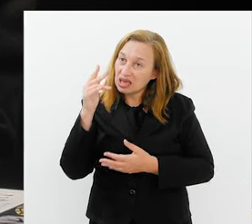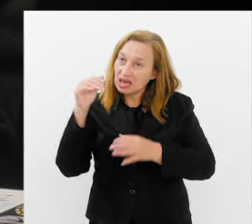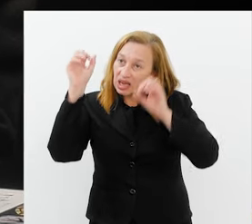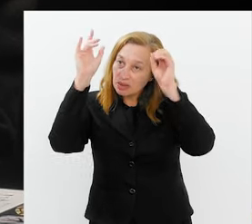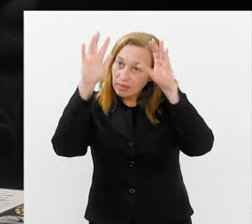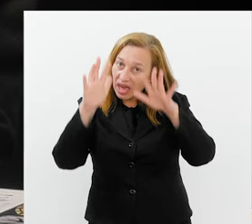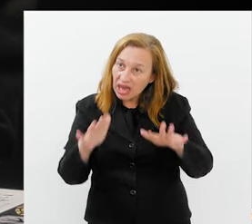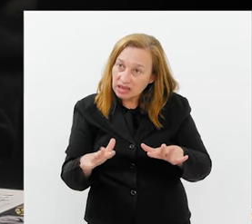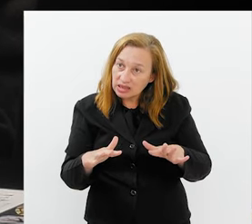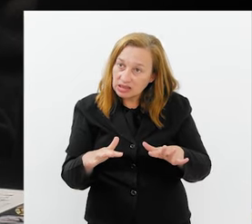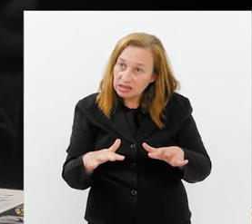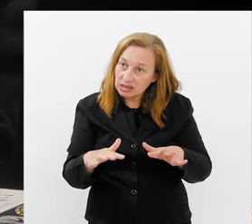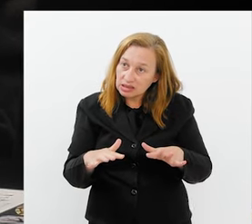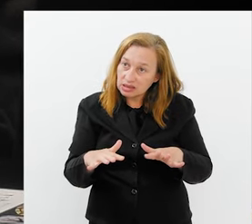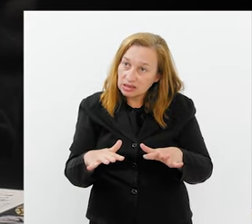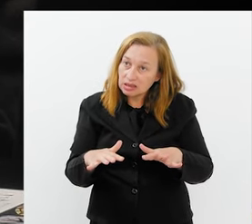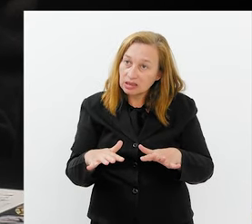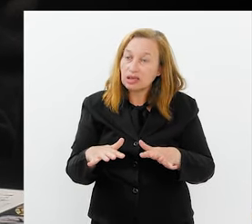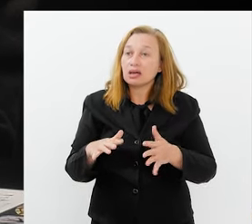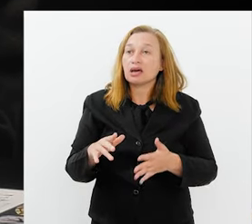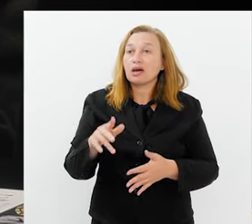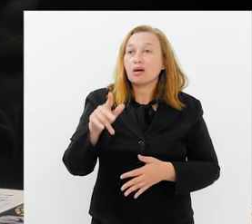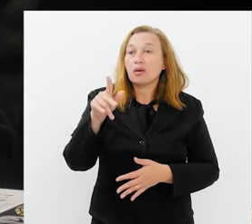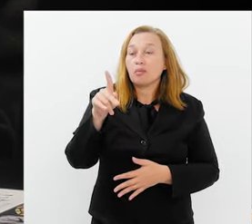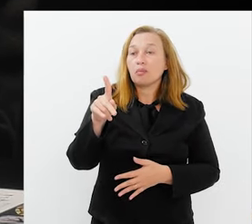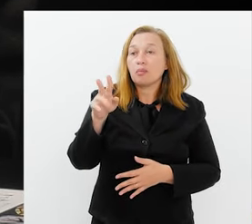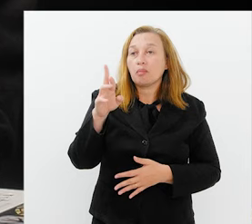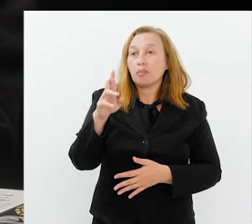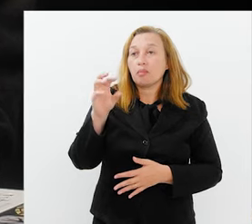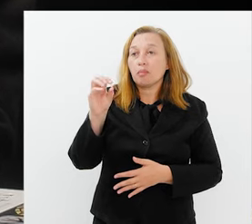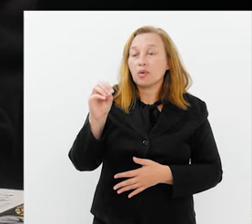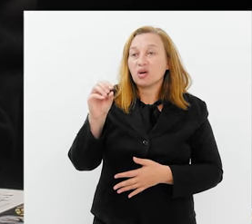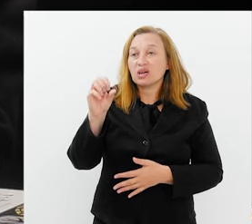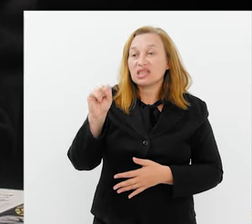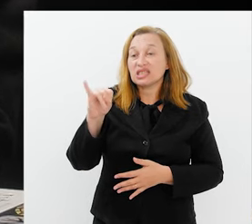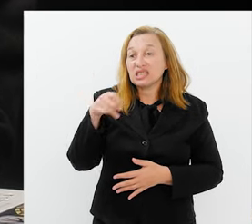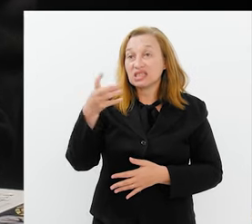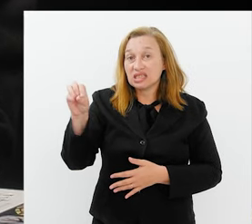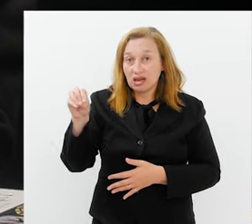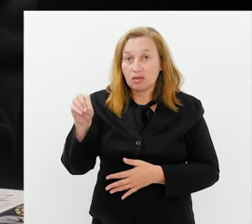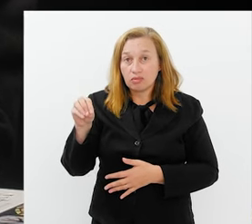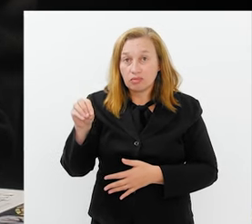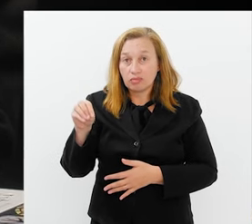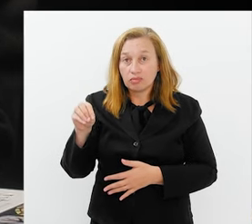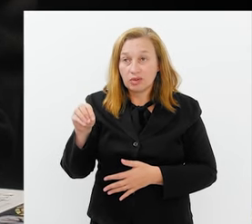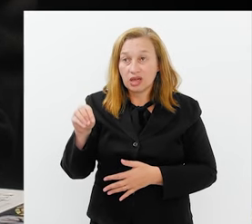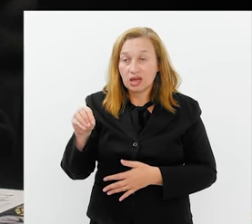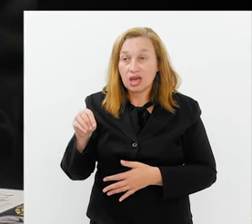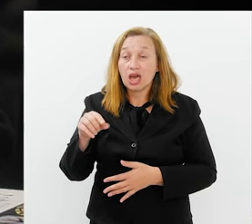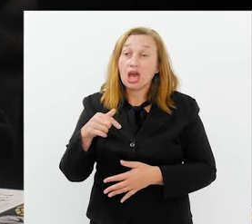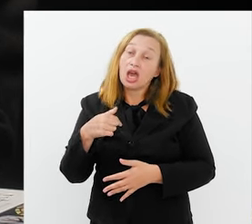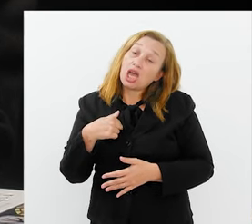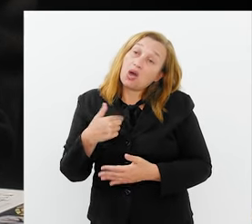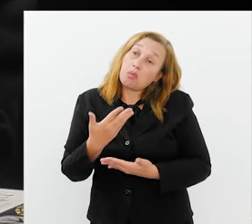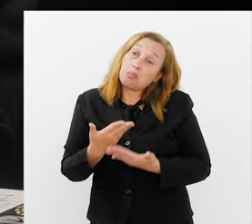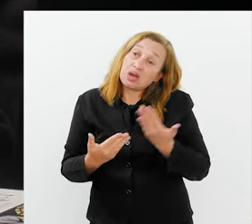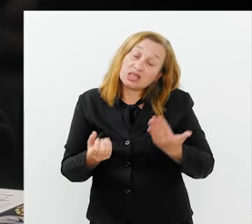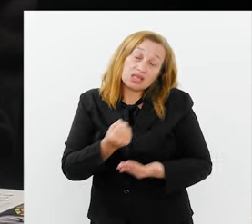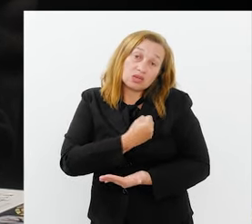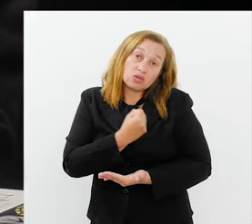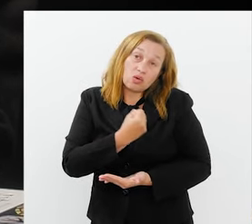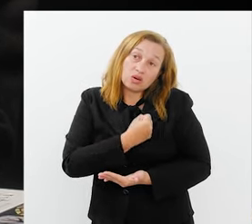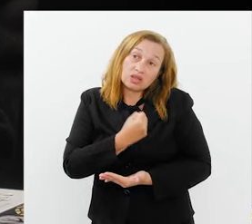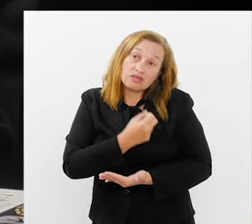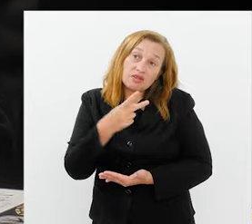a procissão do Ciro de Nazaré lá em Belém. E eu perdi ponto, porque o jogador falou que a chuva